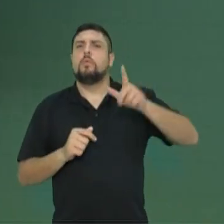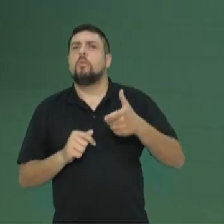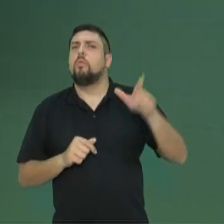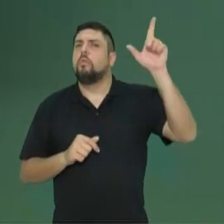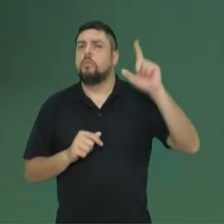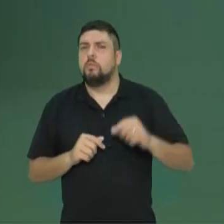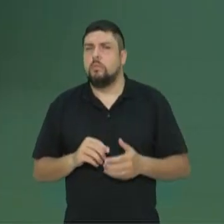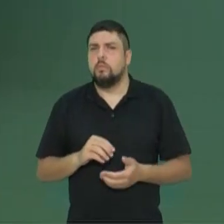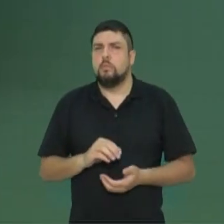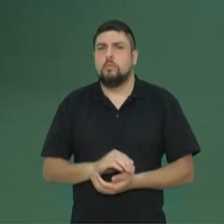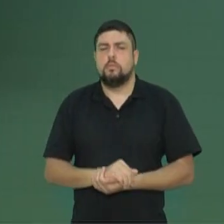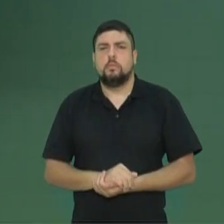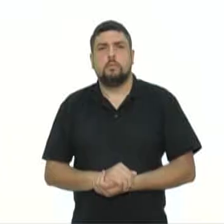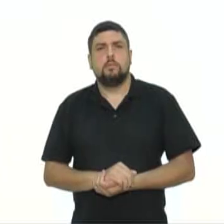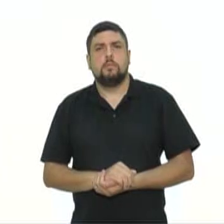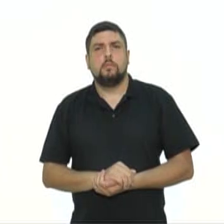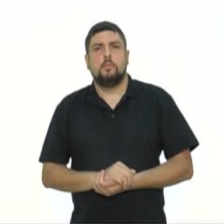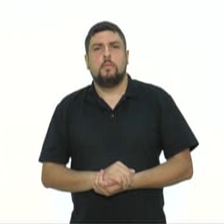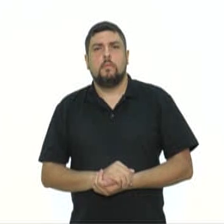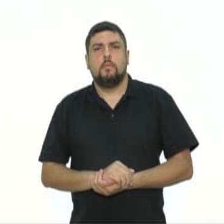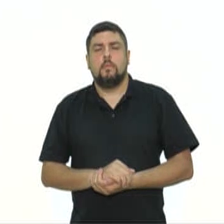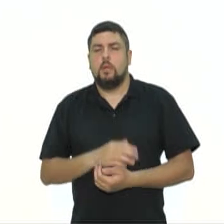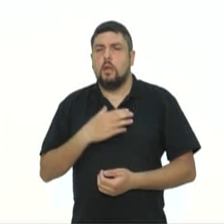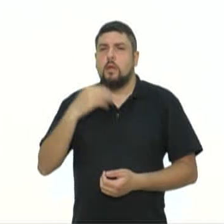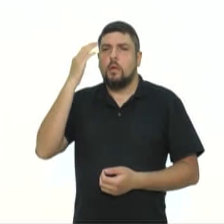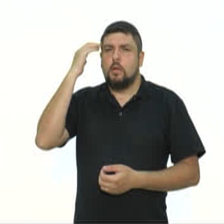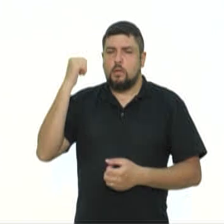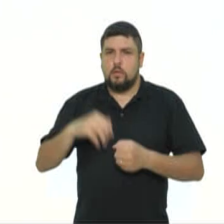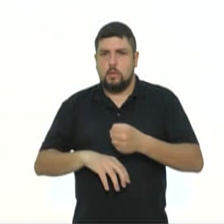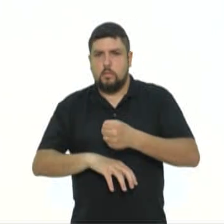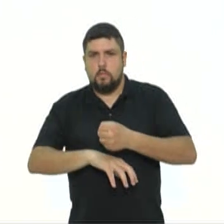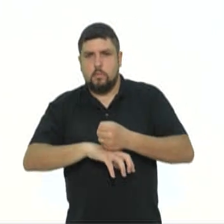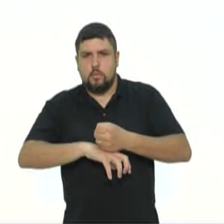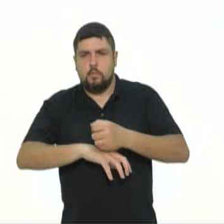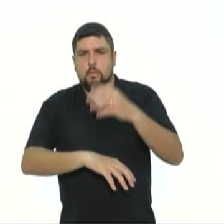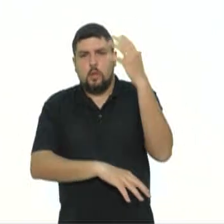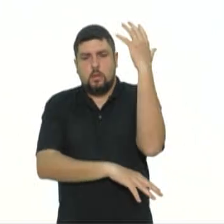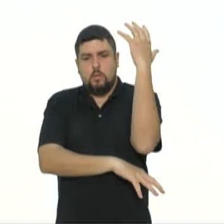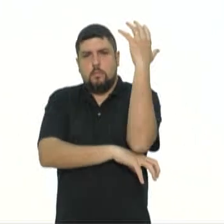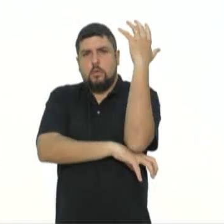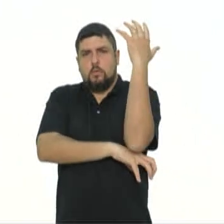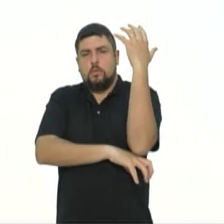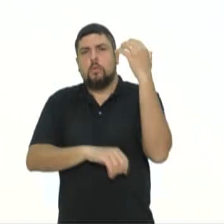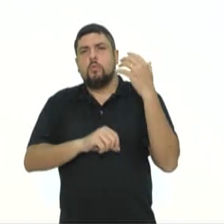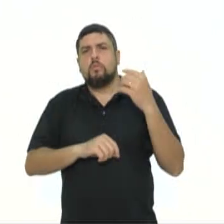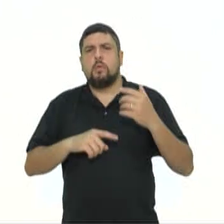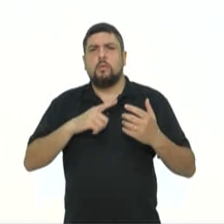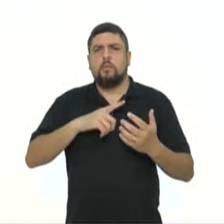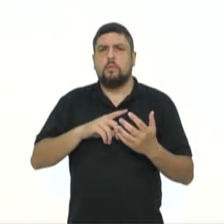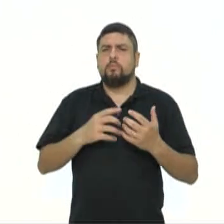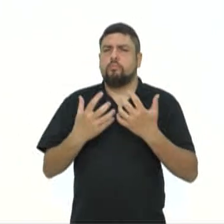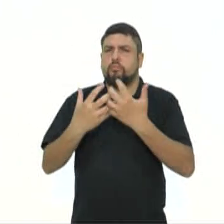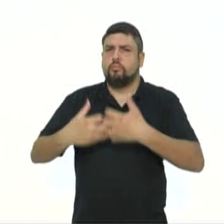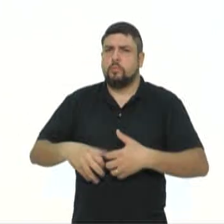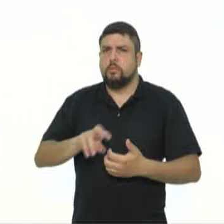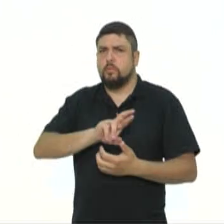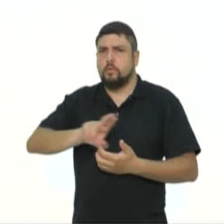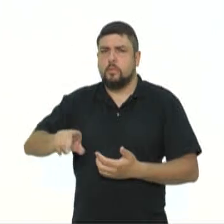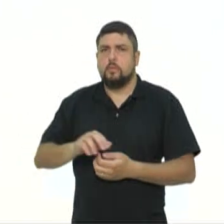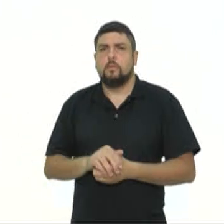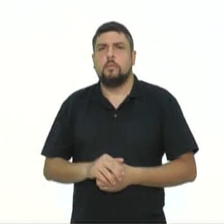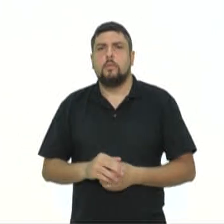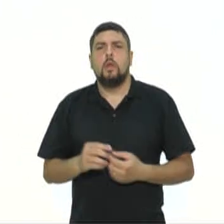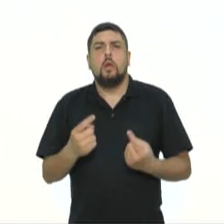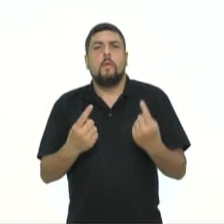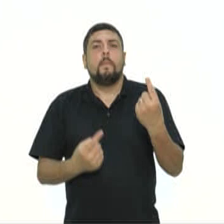Conhecimento. Sabemos que a raiz é um importante órgão vegetal que realiza as mais diversas funções. Analisa as afirmações